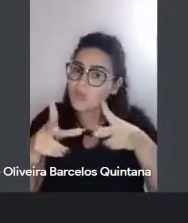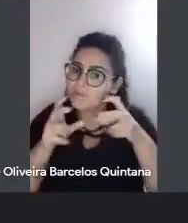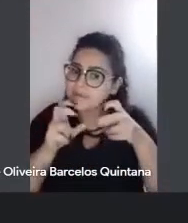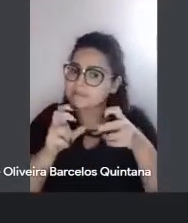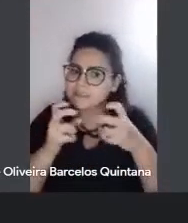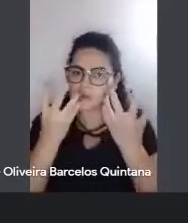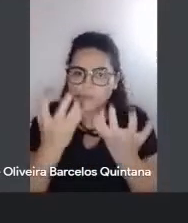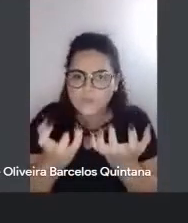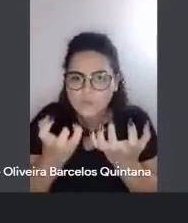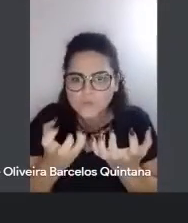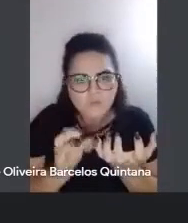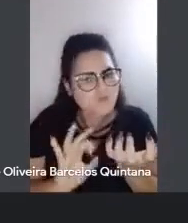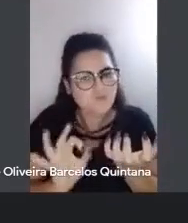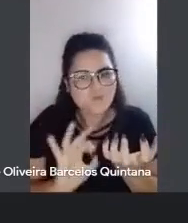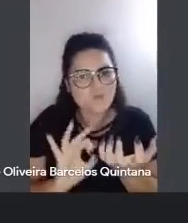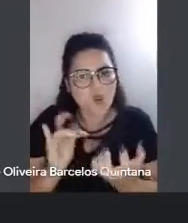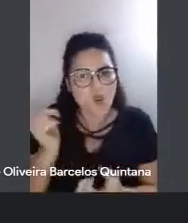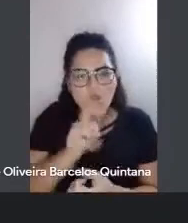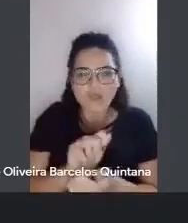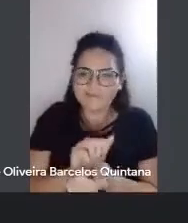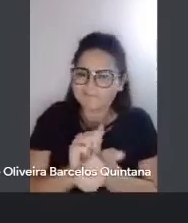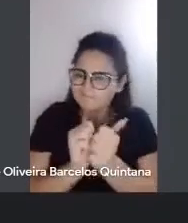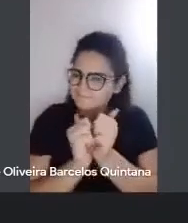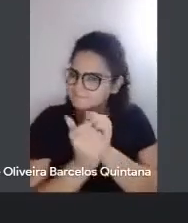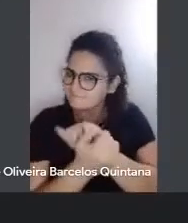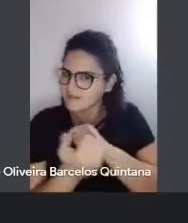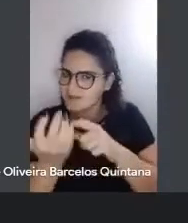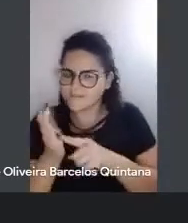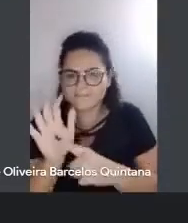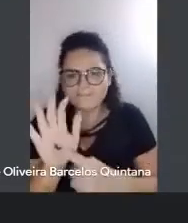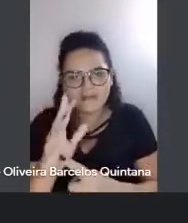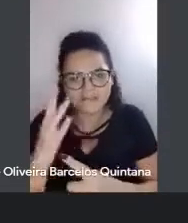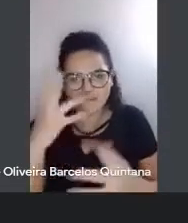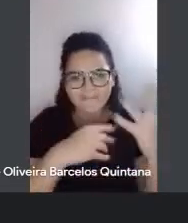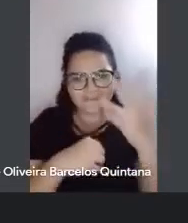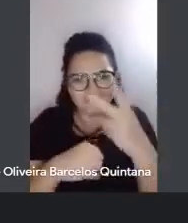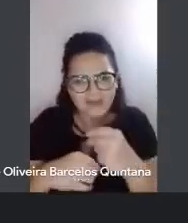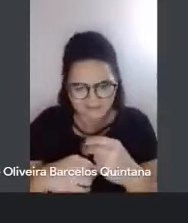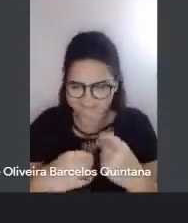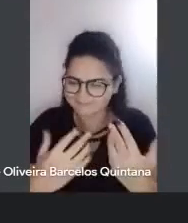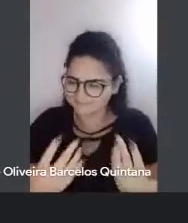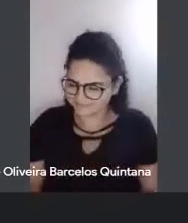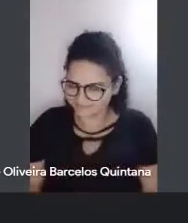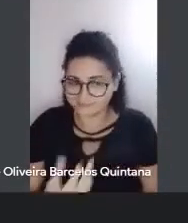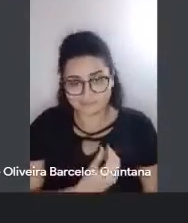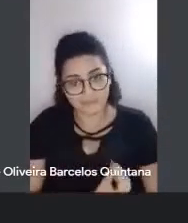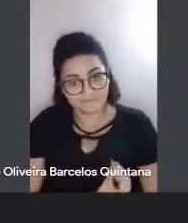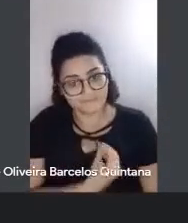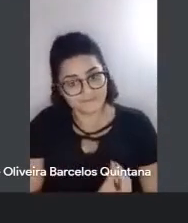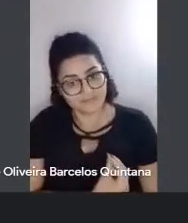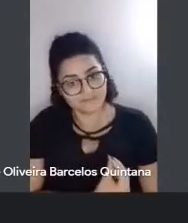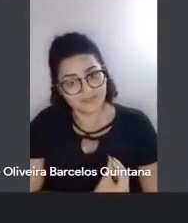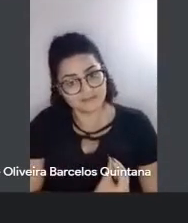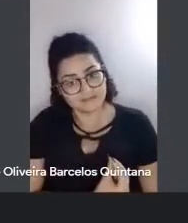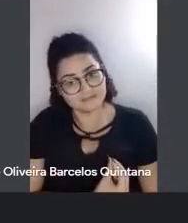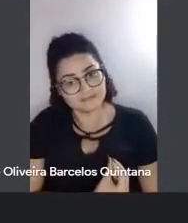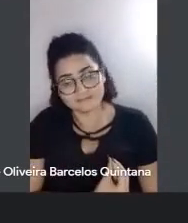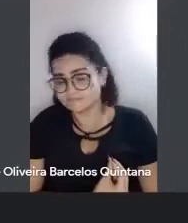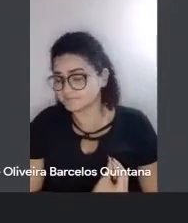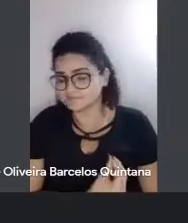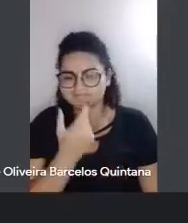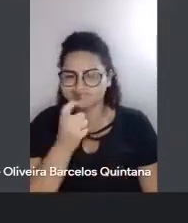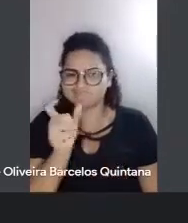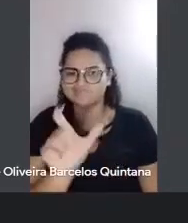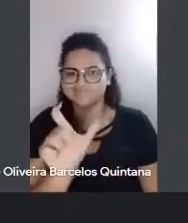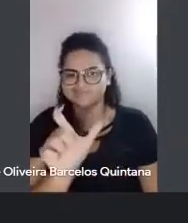coisa nenhuma, ele consegue modificar essa aridez, eu acho isso muito bacana, vivem, vivem é o termo, não é? É